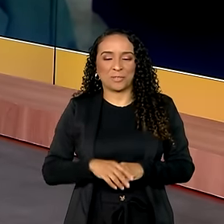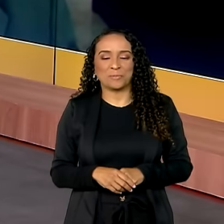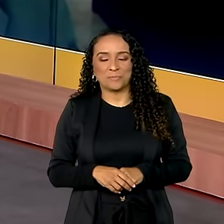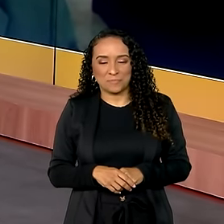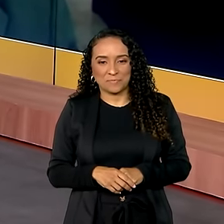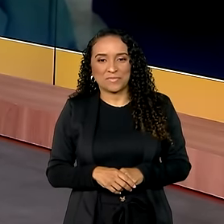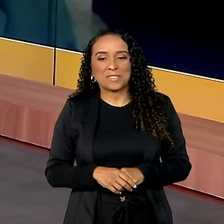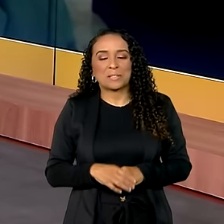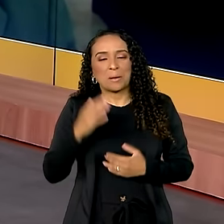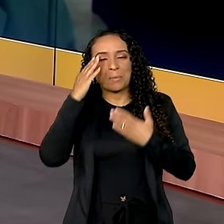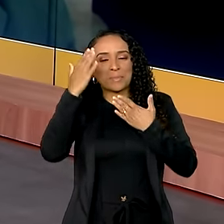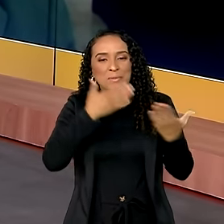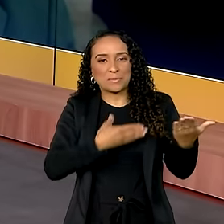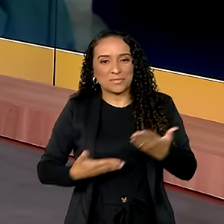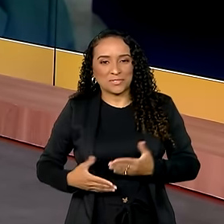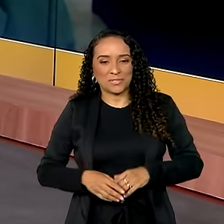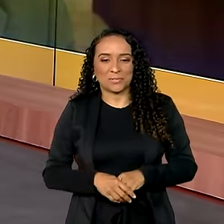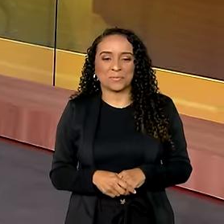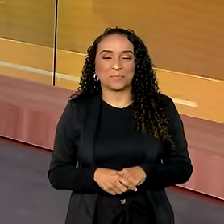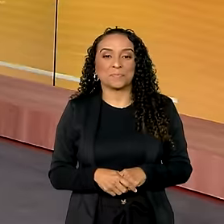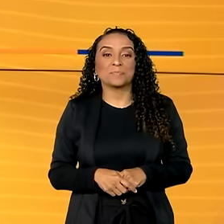Obrigado pelo convite. Até a próxima.